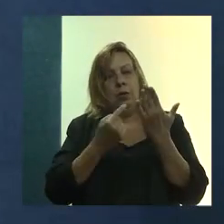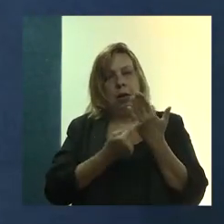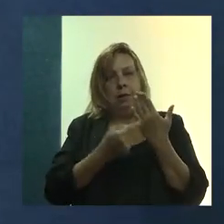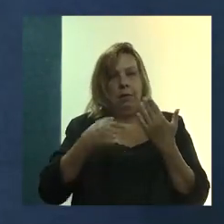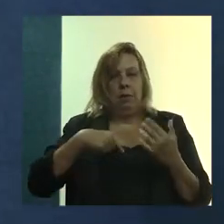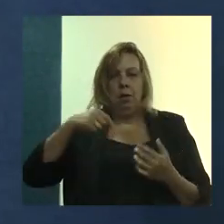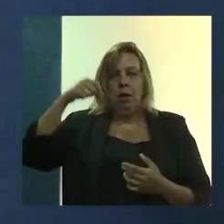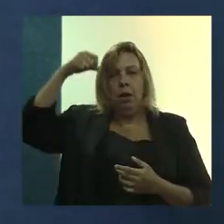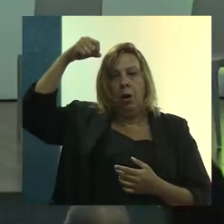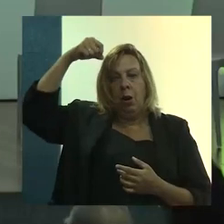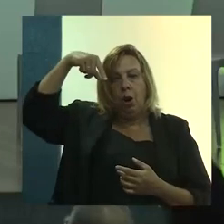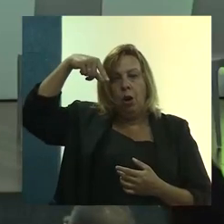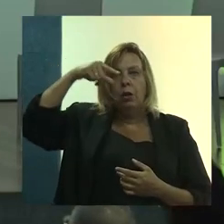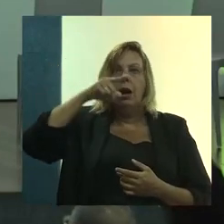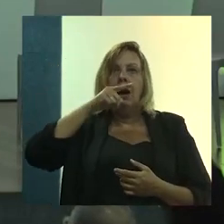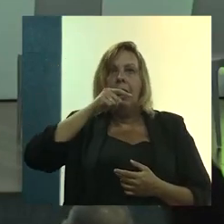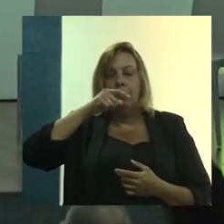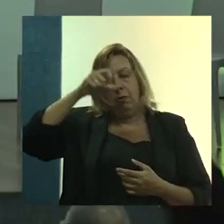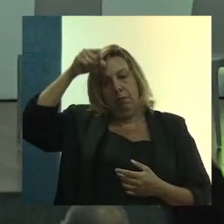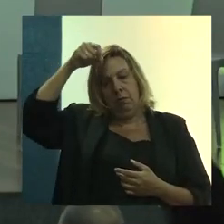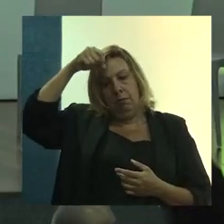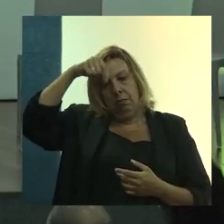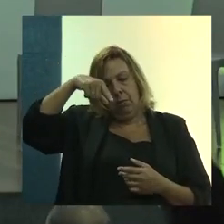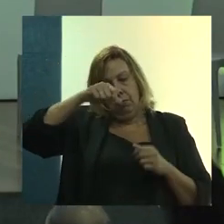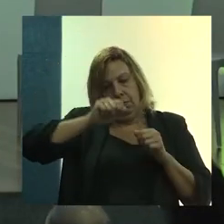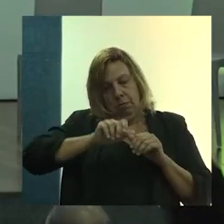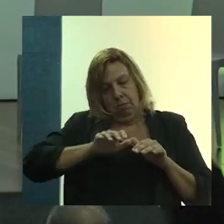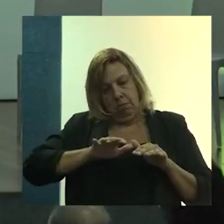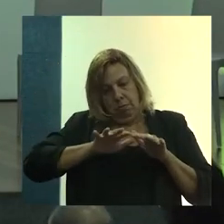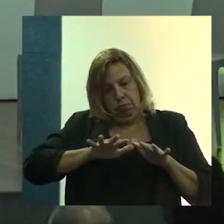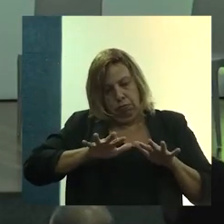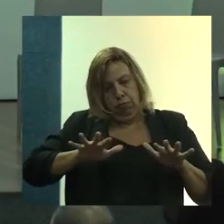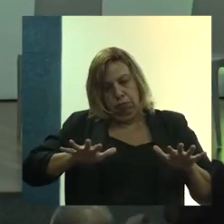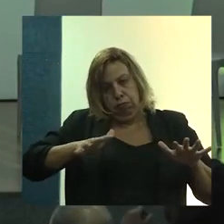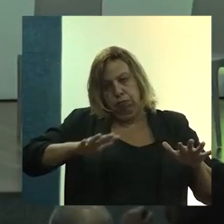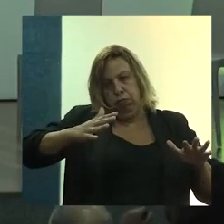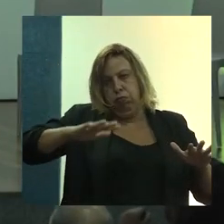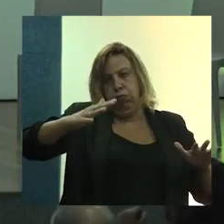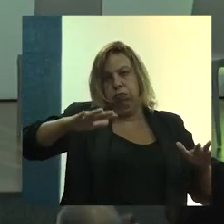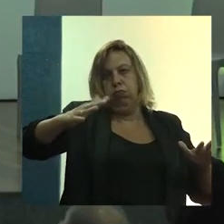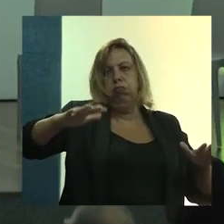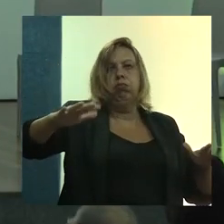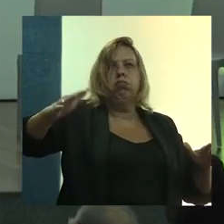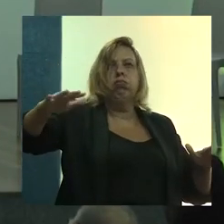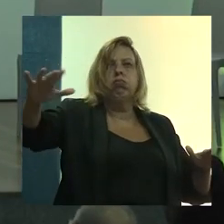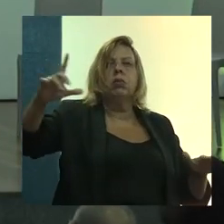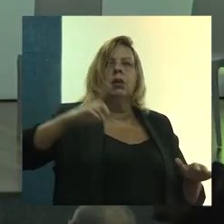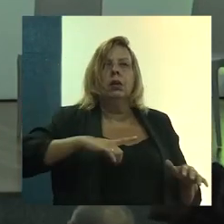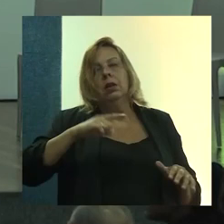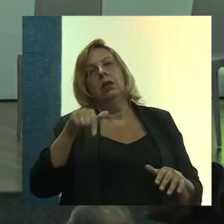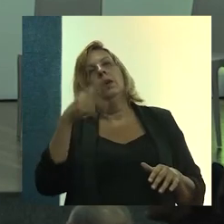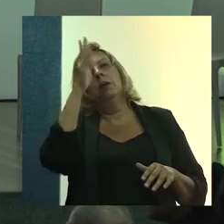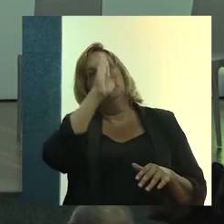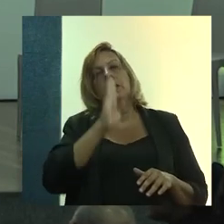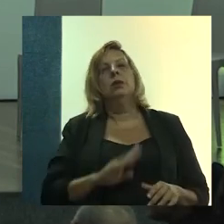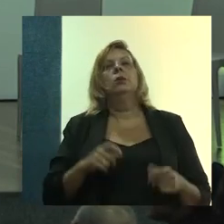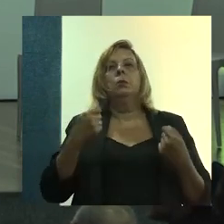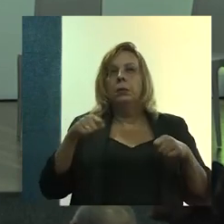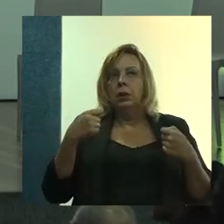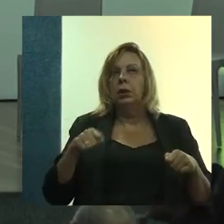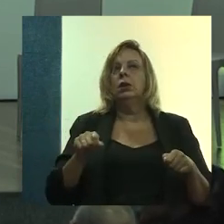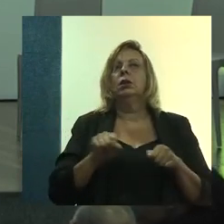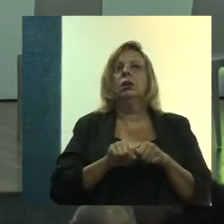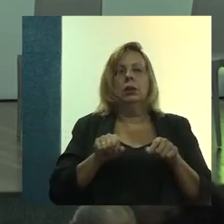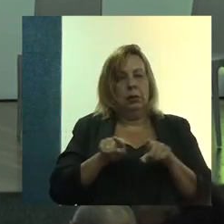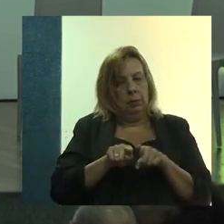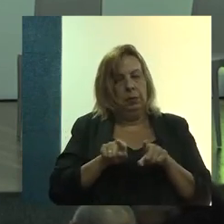reproduz, não uma gota no oceano que se perde, mas que se multiplica, e eu acho que o Brasil precisa dessa